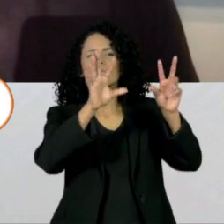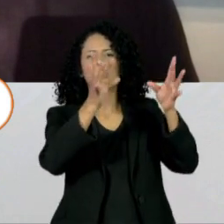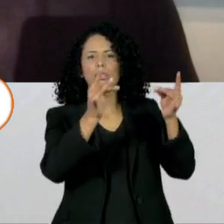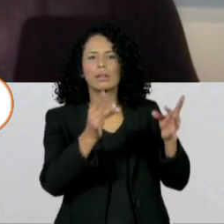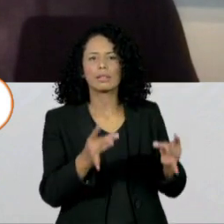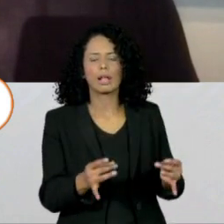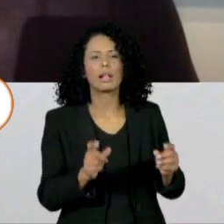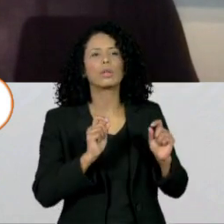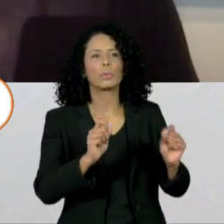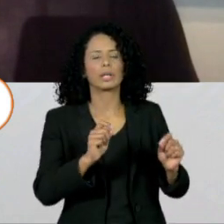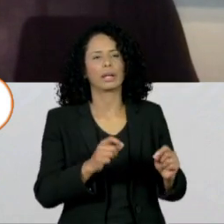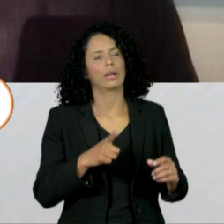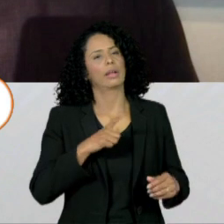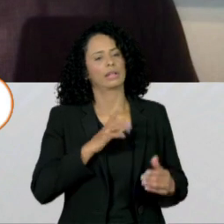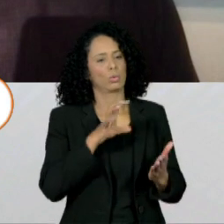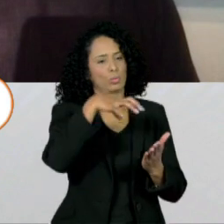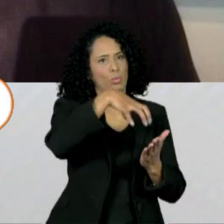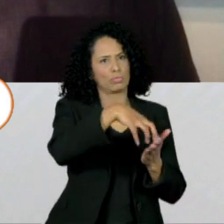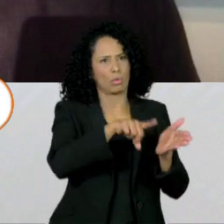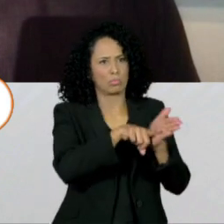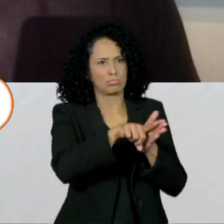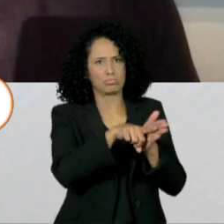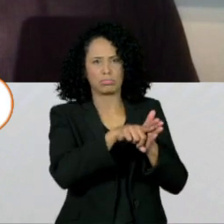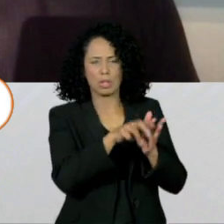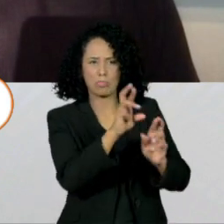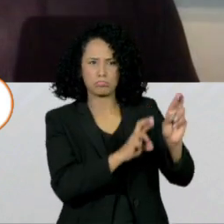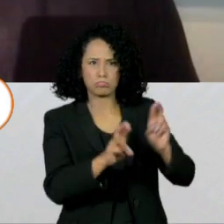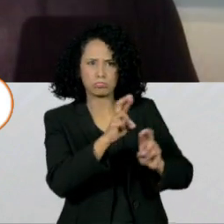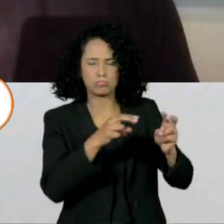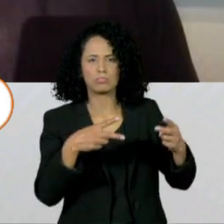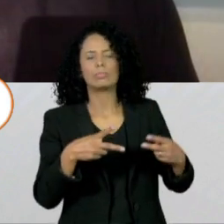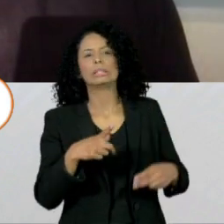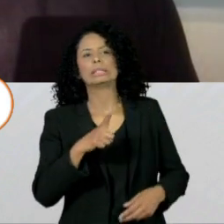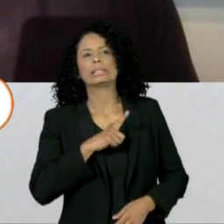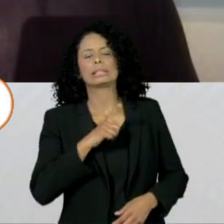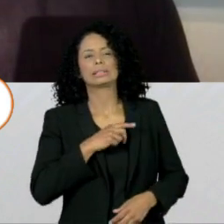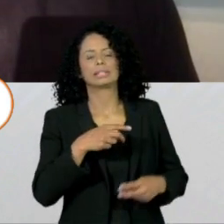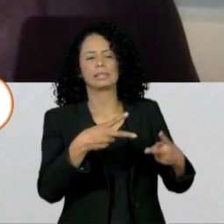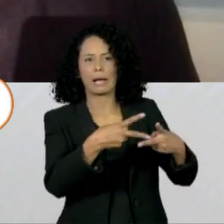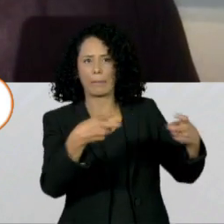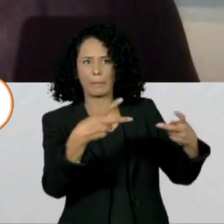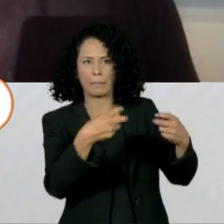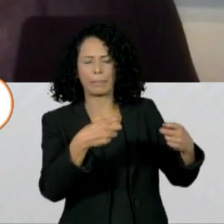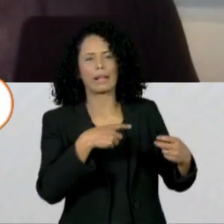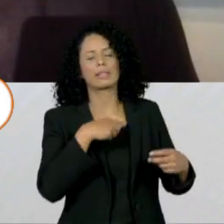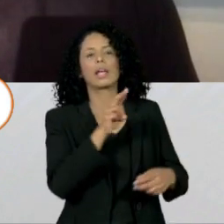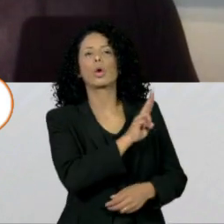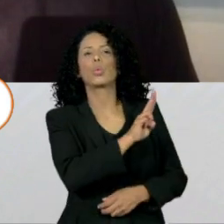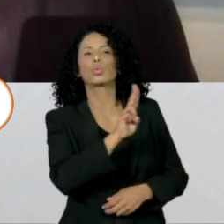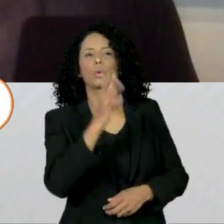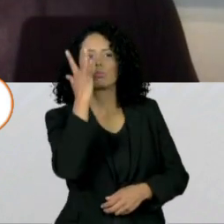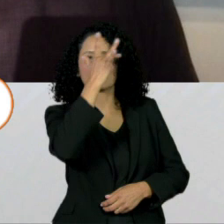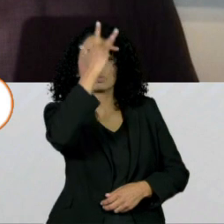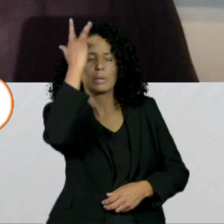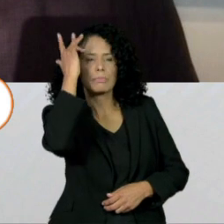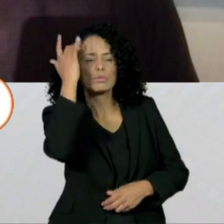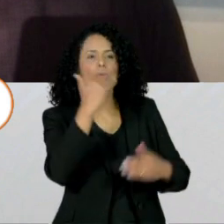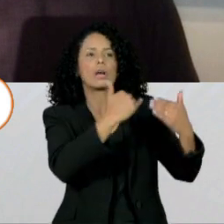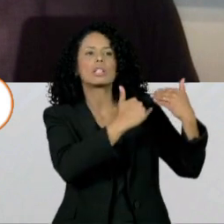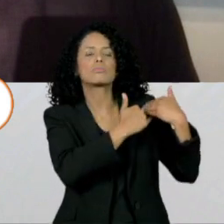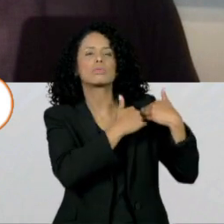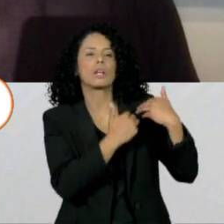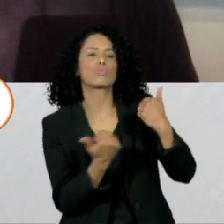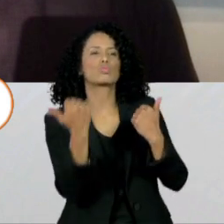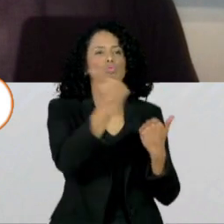recebe ainda hoje a documentação para análise do nome de Caio Paz de Andrade para assumir a presidência da empresa.